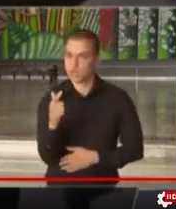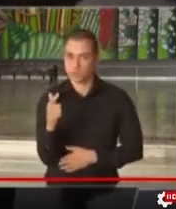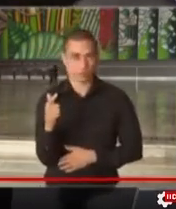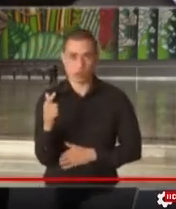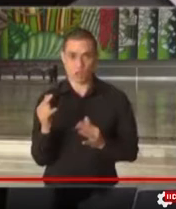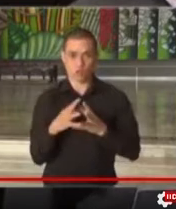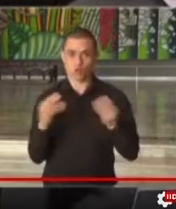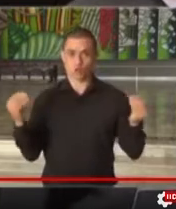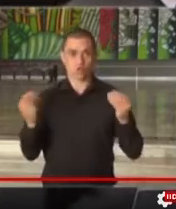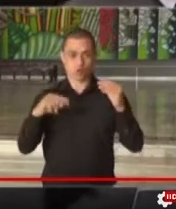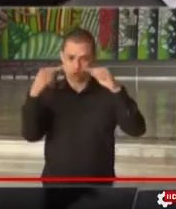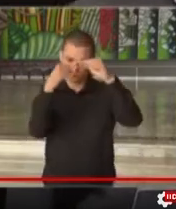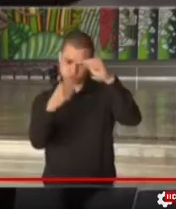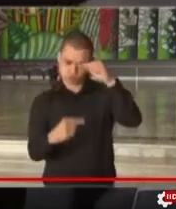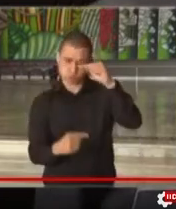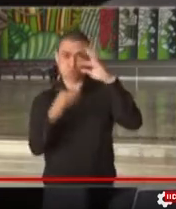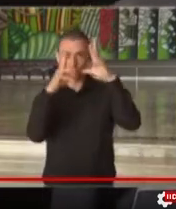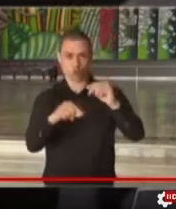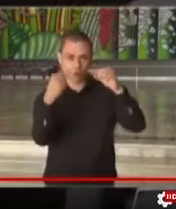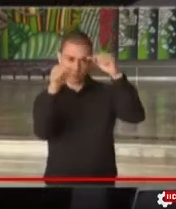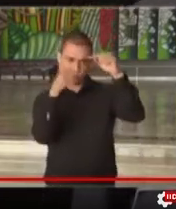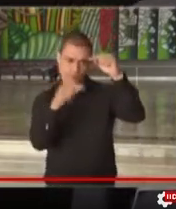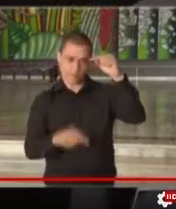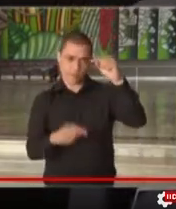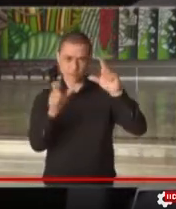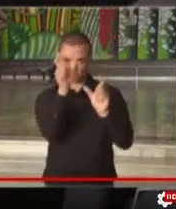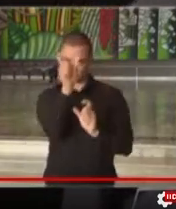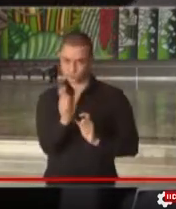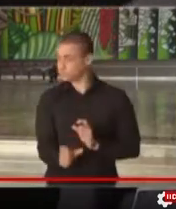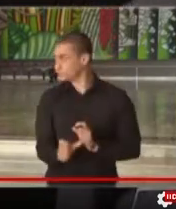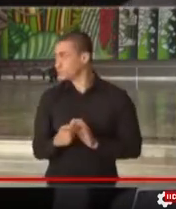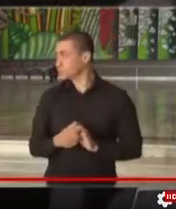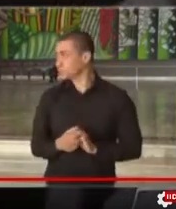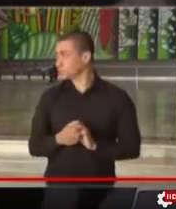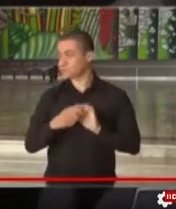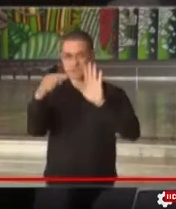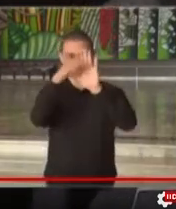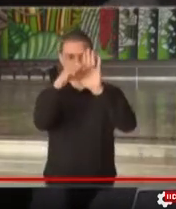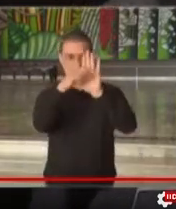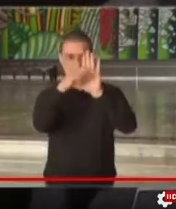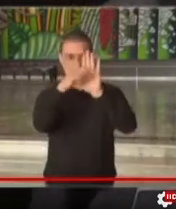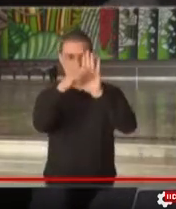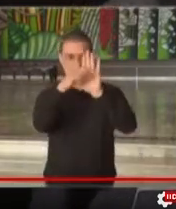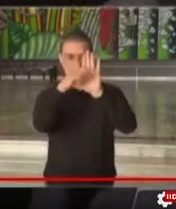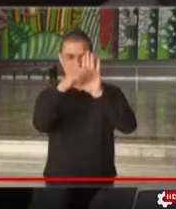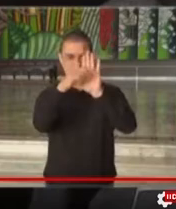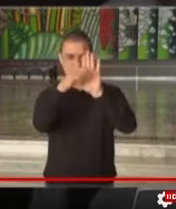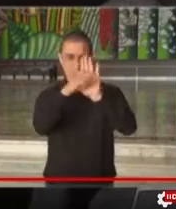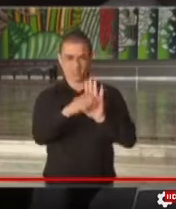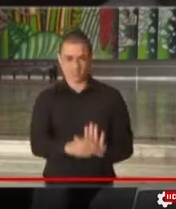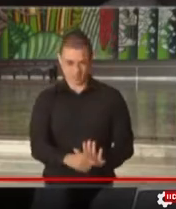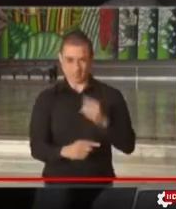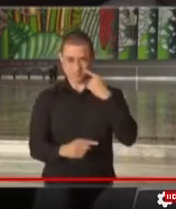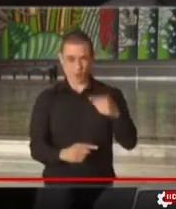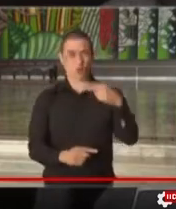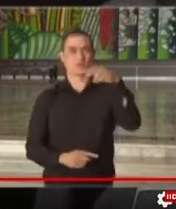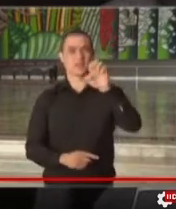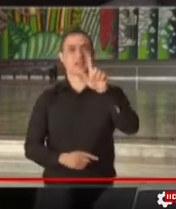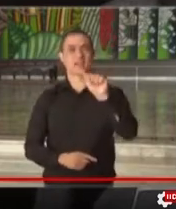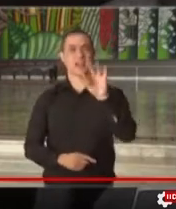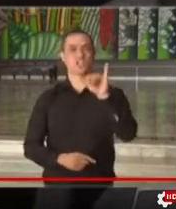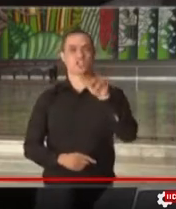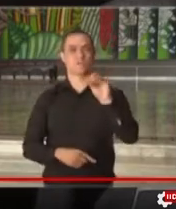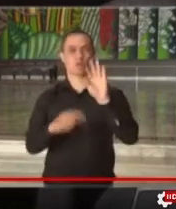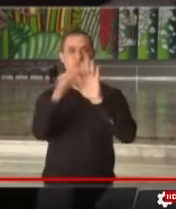Negativo em todos os pontos. Vocês estão vendo aqui nesta faixa a indicação do exame feito